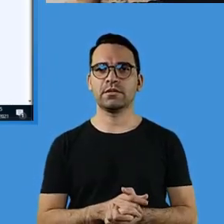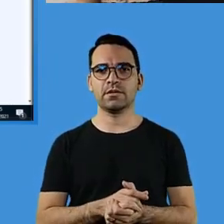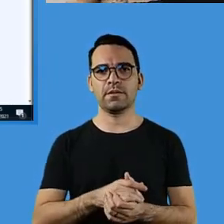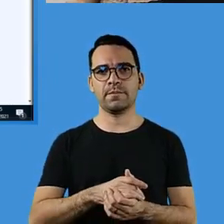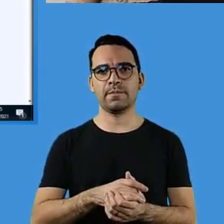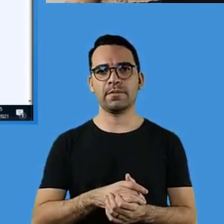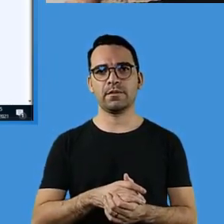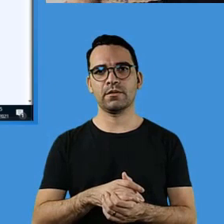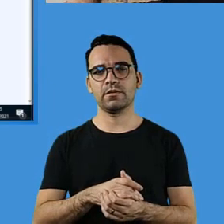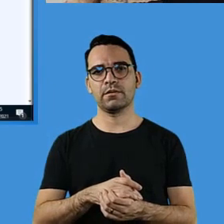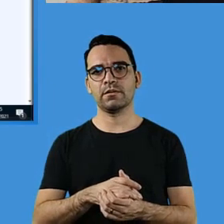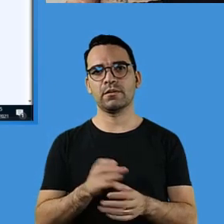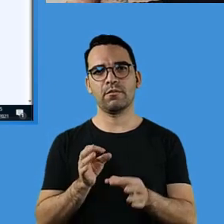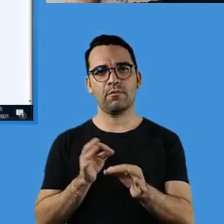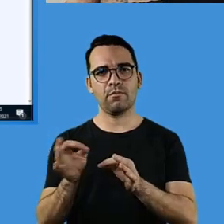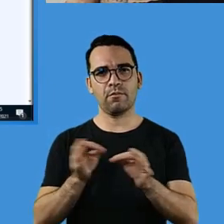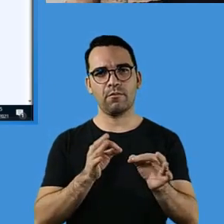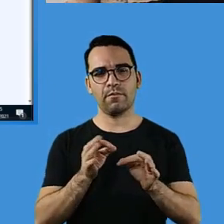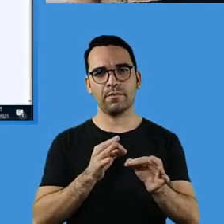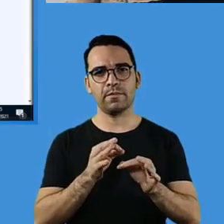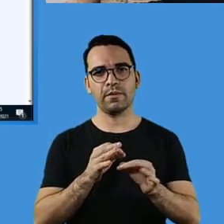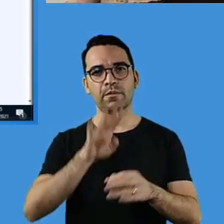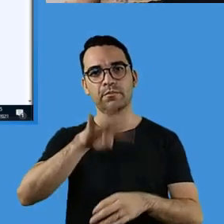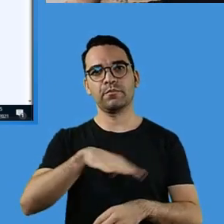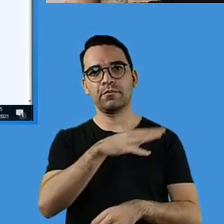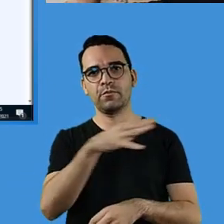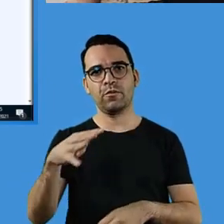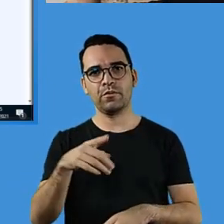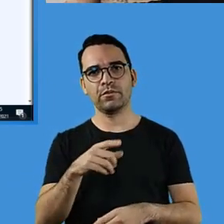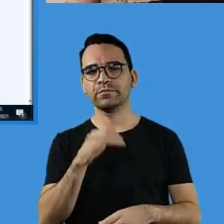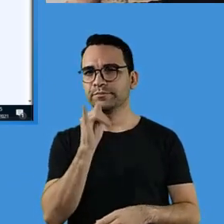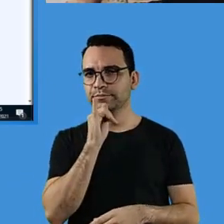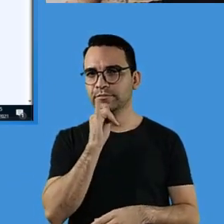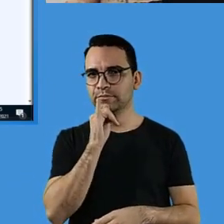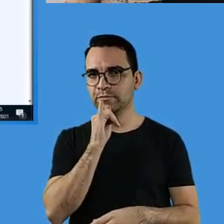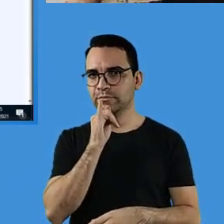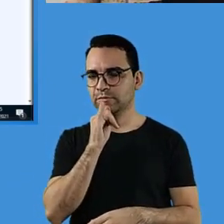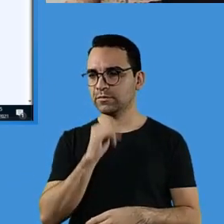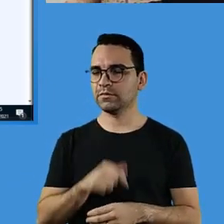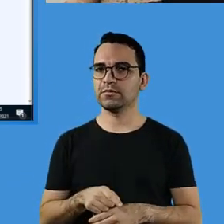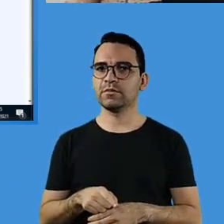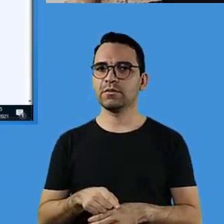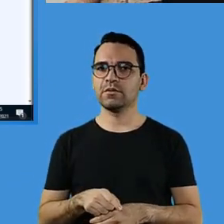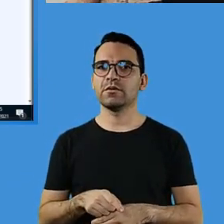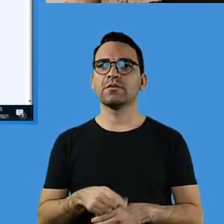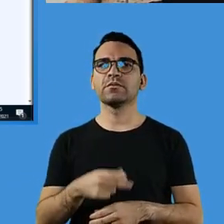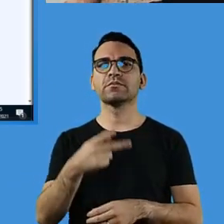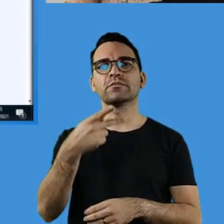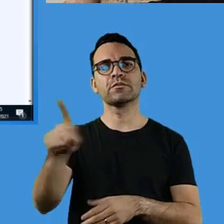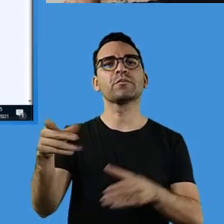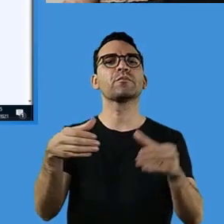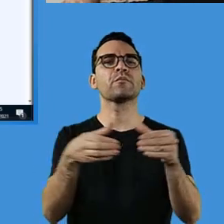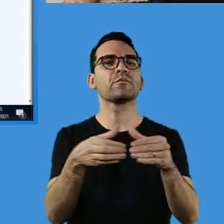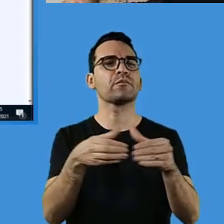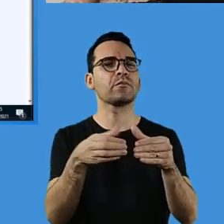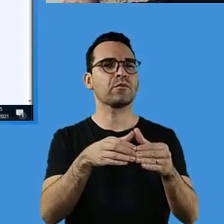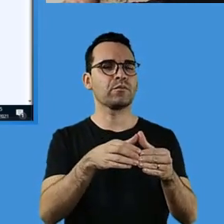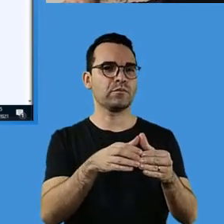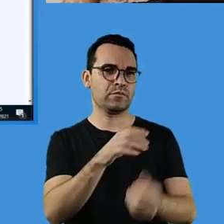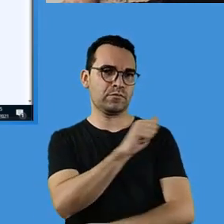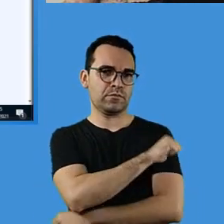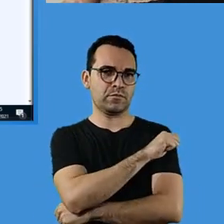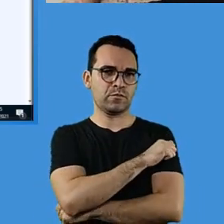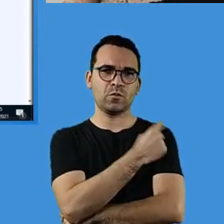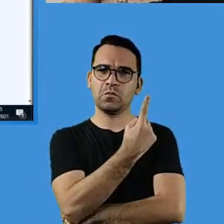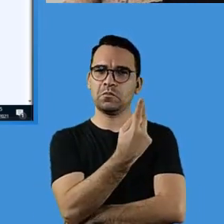planilha para vocês colocarem os resultados. Então, aqui você pode cadastrar a sua turma, uma, duas,